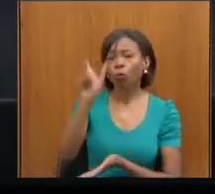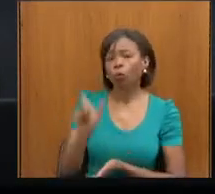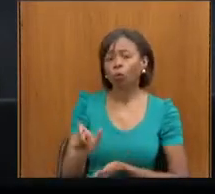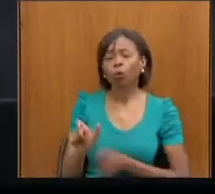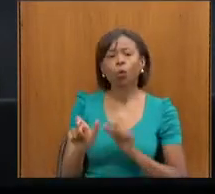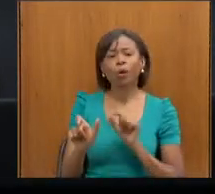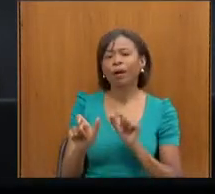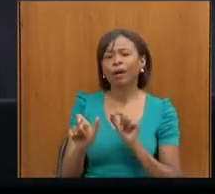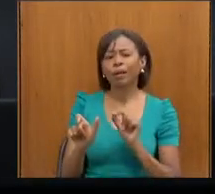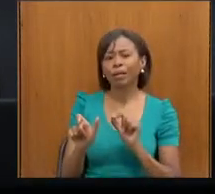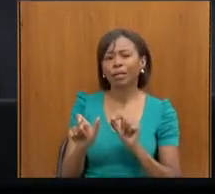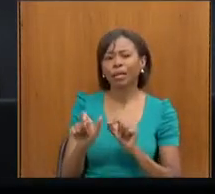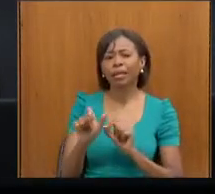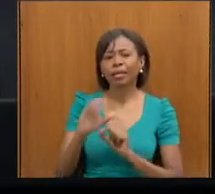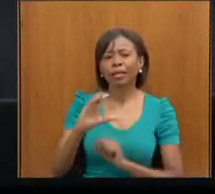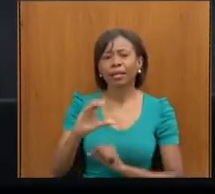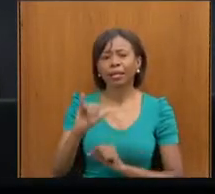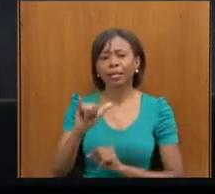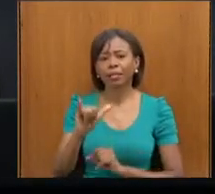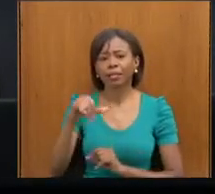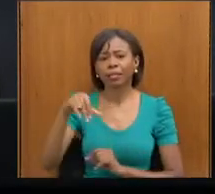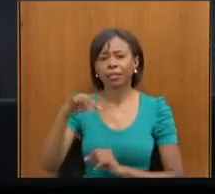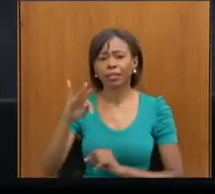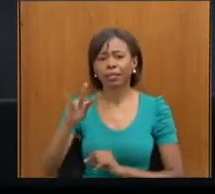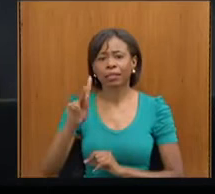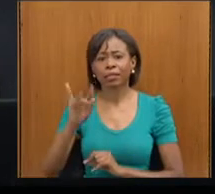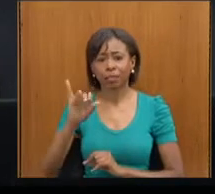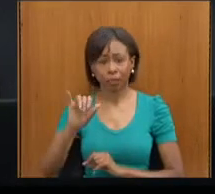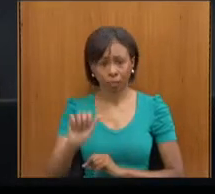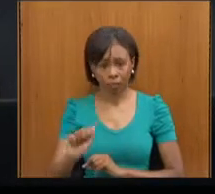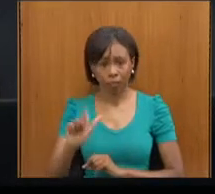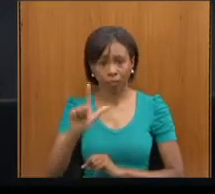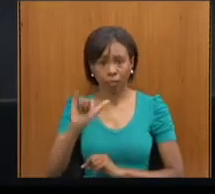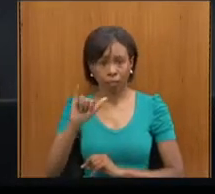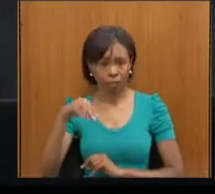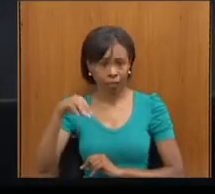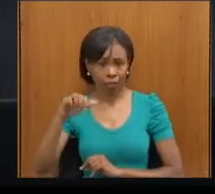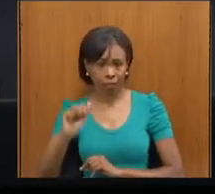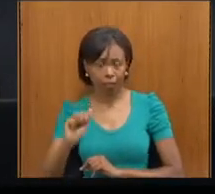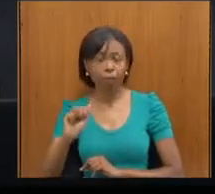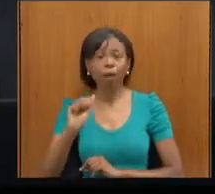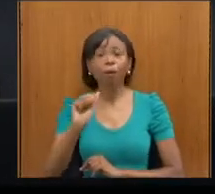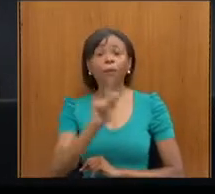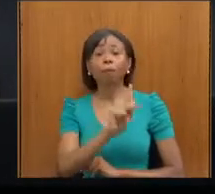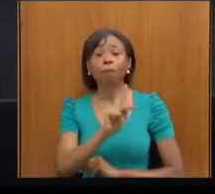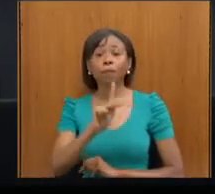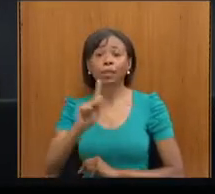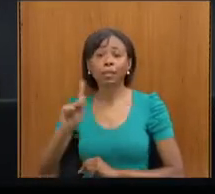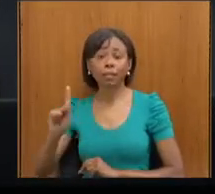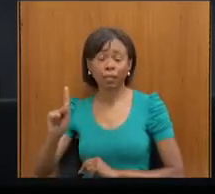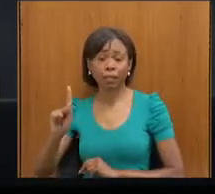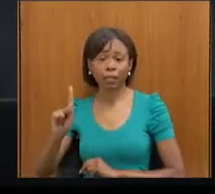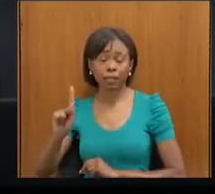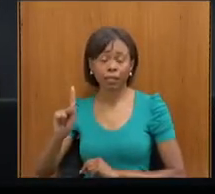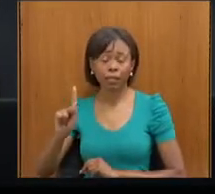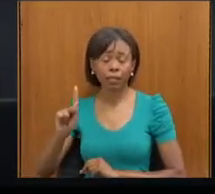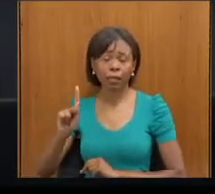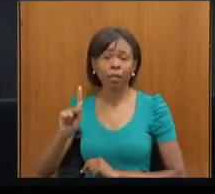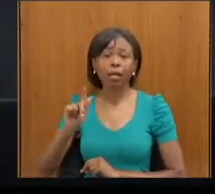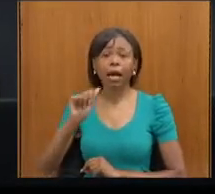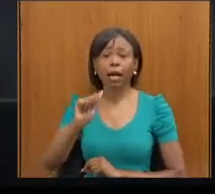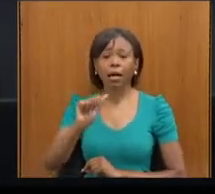querida Cíntia de Lima, que é presidente da Associação da Azatea,